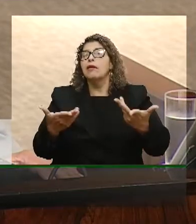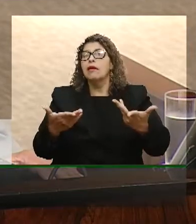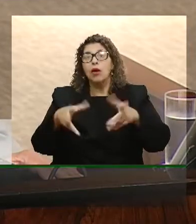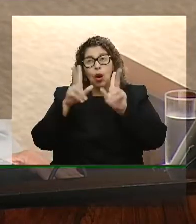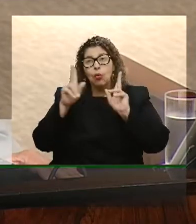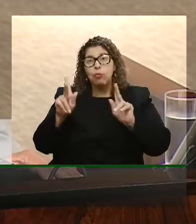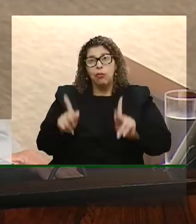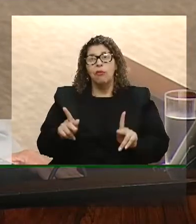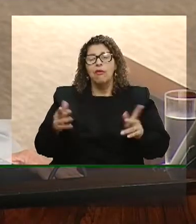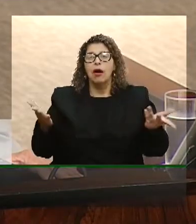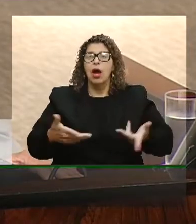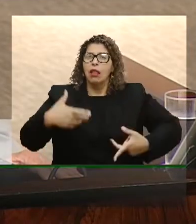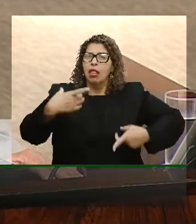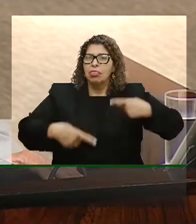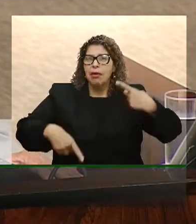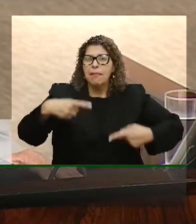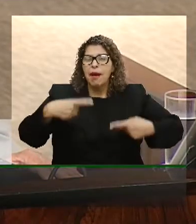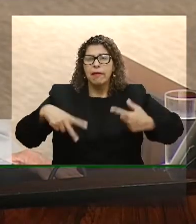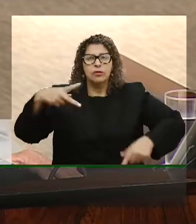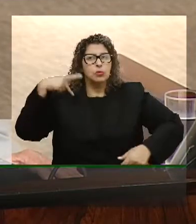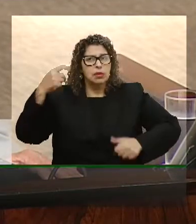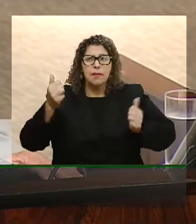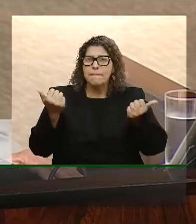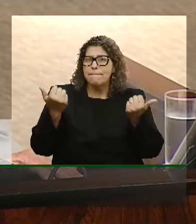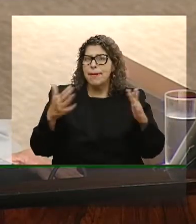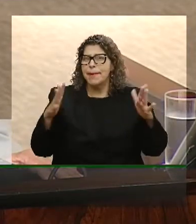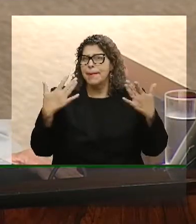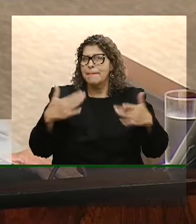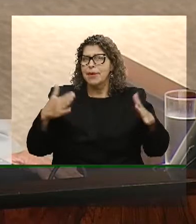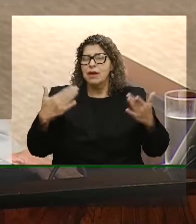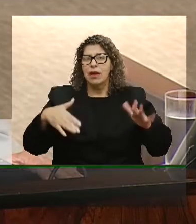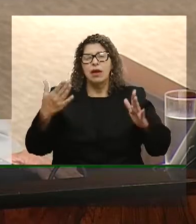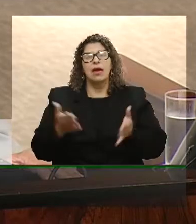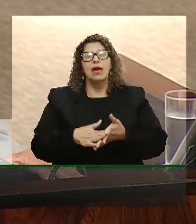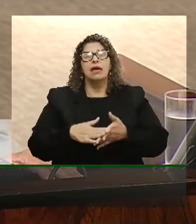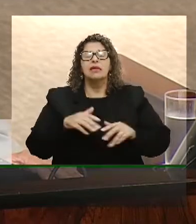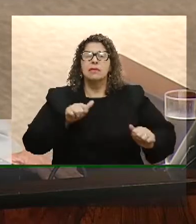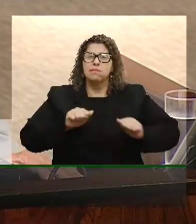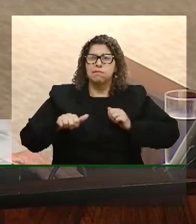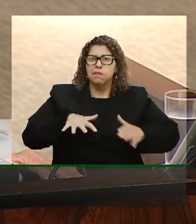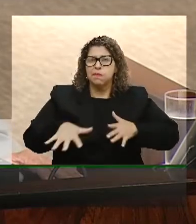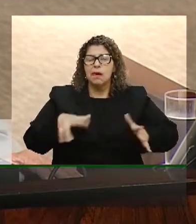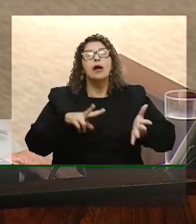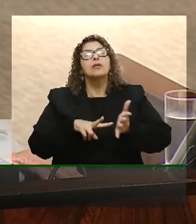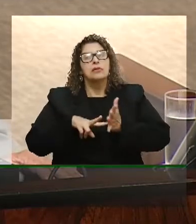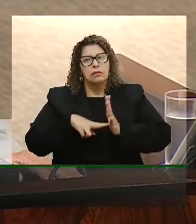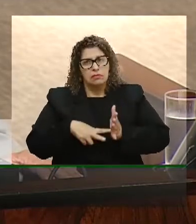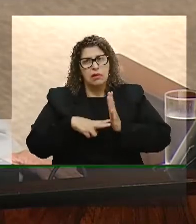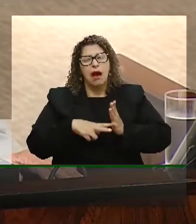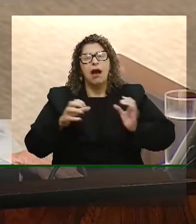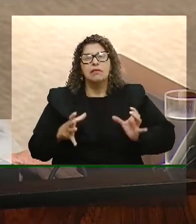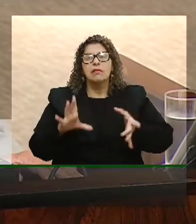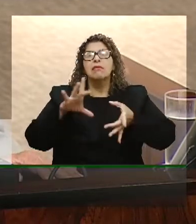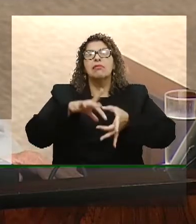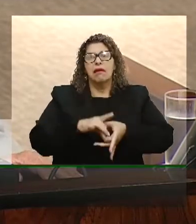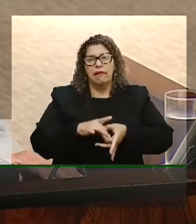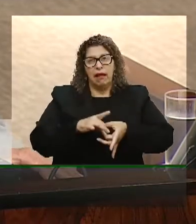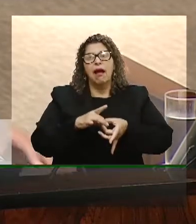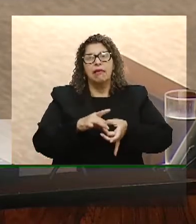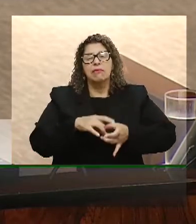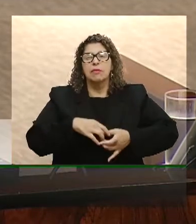político, então eu queria aqui mais uma vez parabenizar o Manifesto de Defesa das Profissões, a frente de sindicatos integrados em defesa das